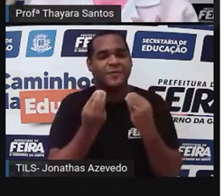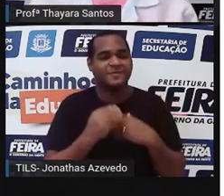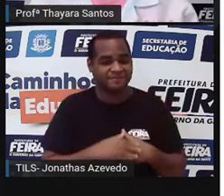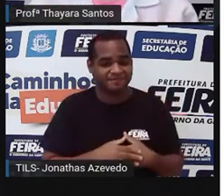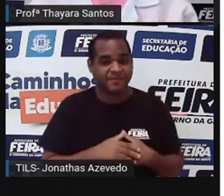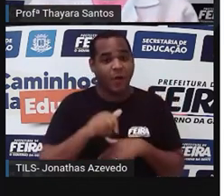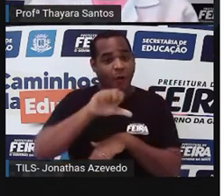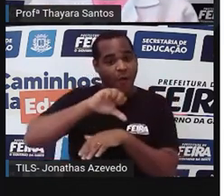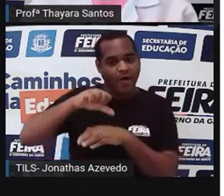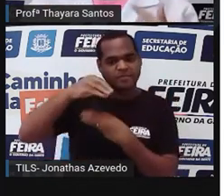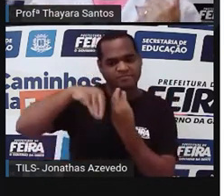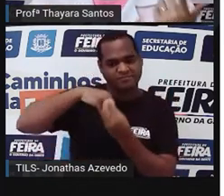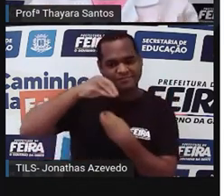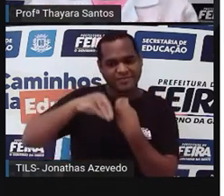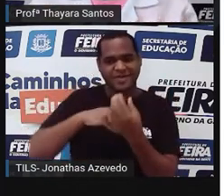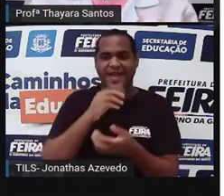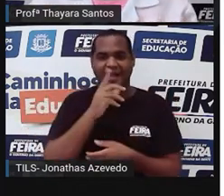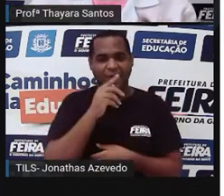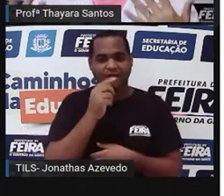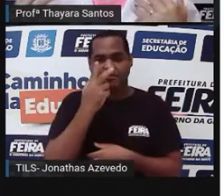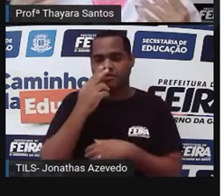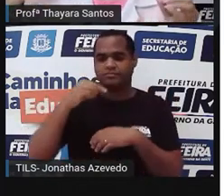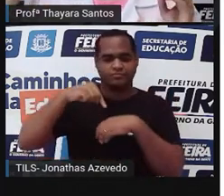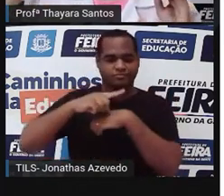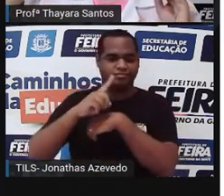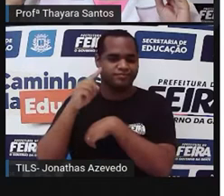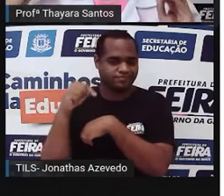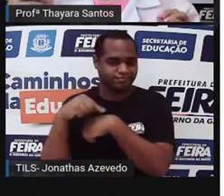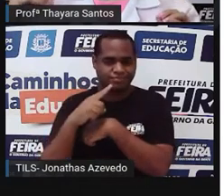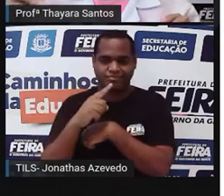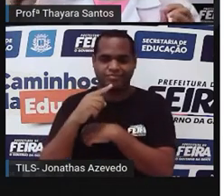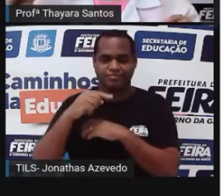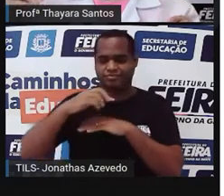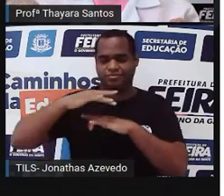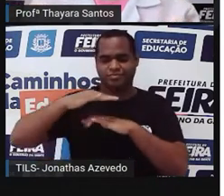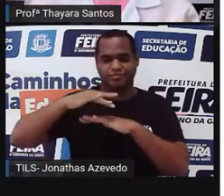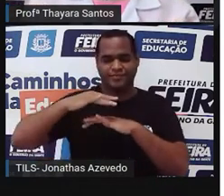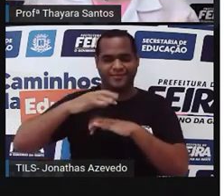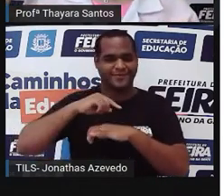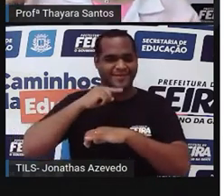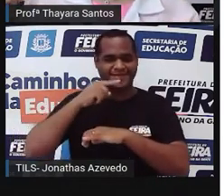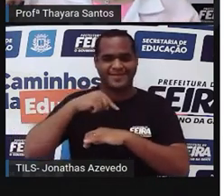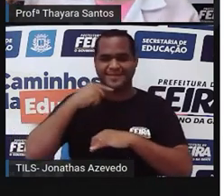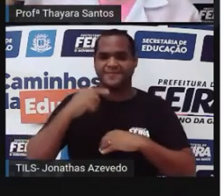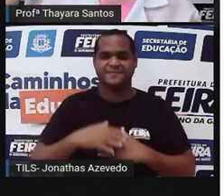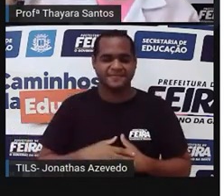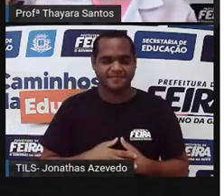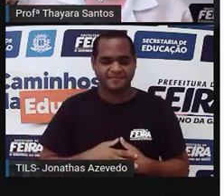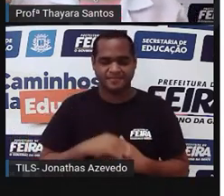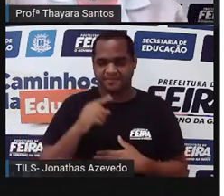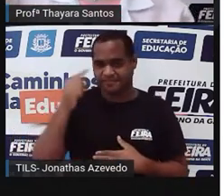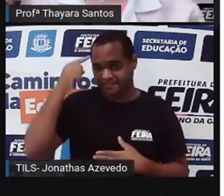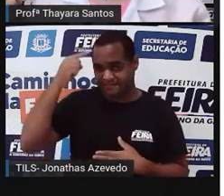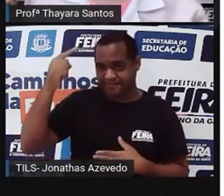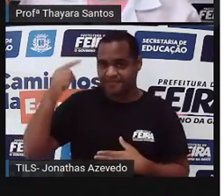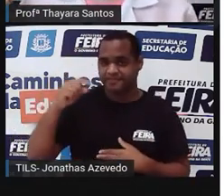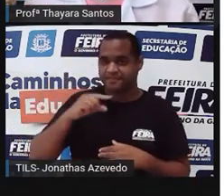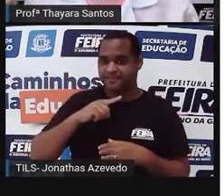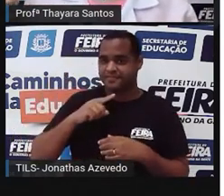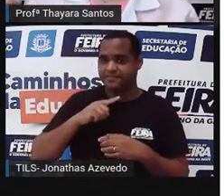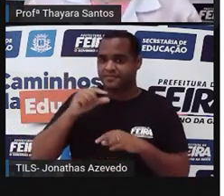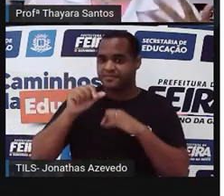não se mistura com água. Óleo é impermeável. Então, elas pegam com o bico esse óleo, nessa parte de trás da glândula